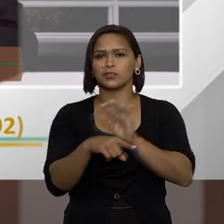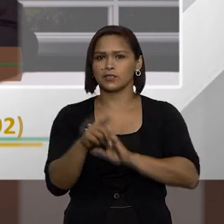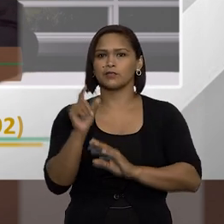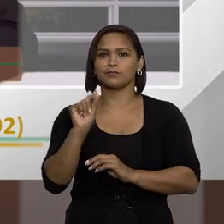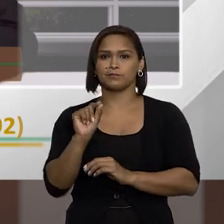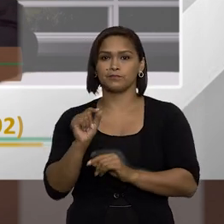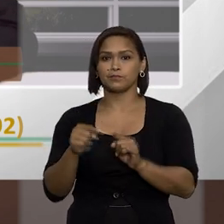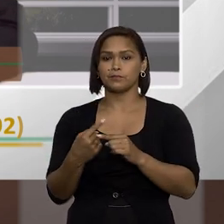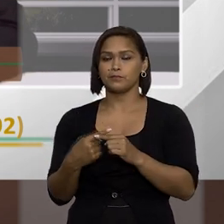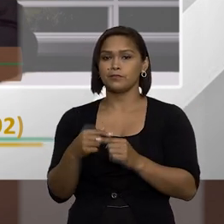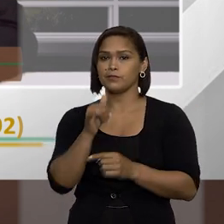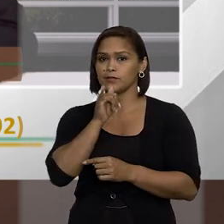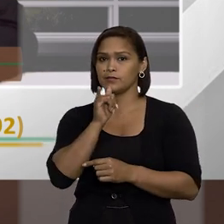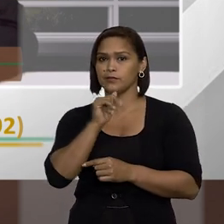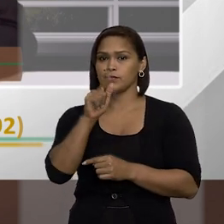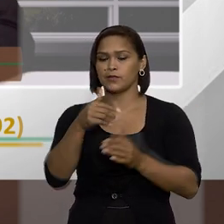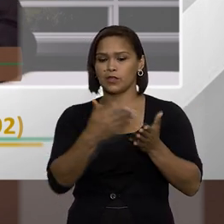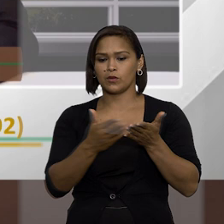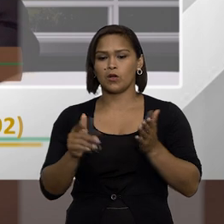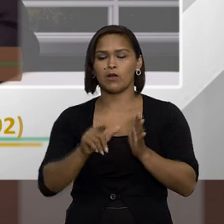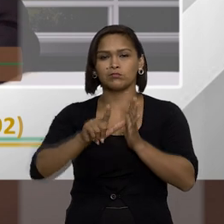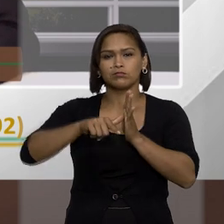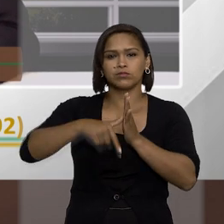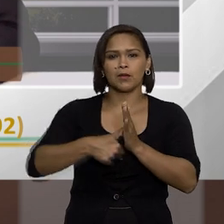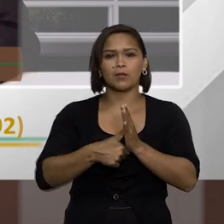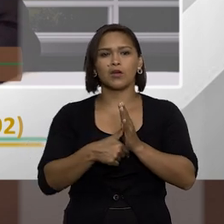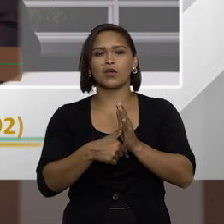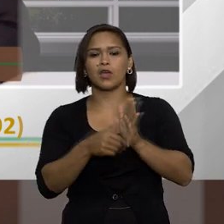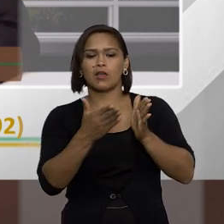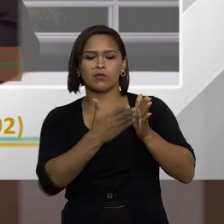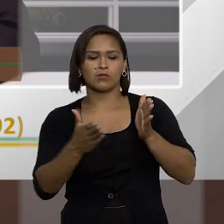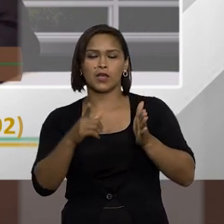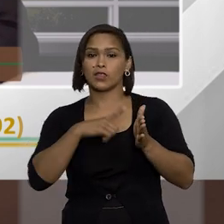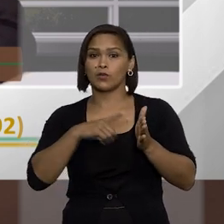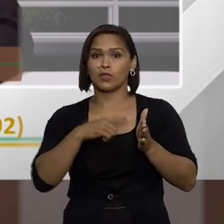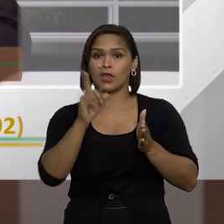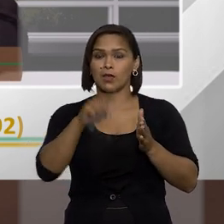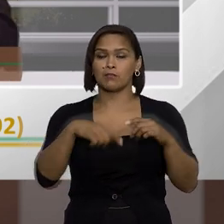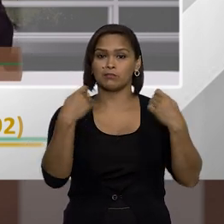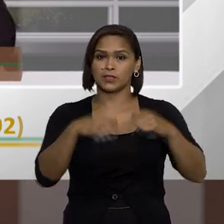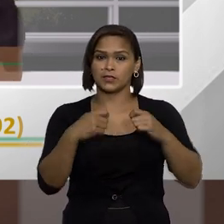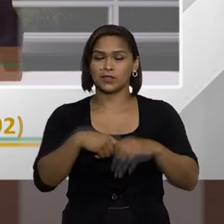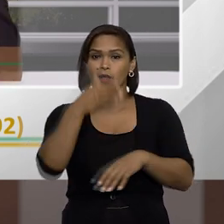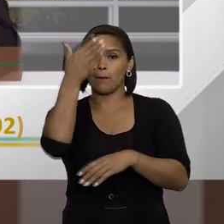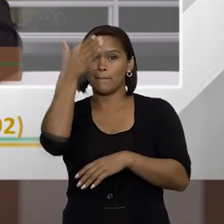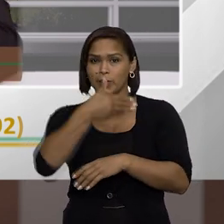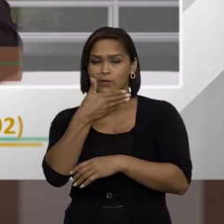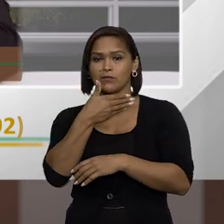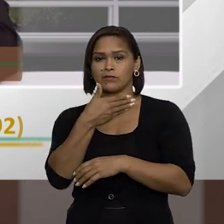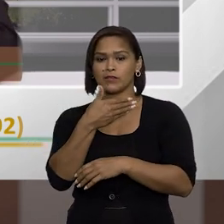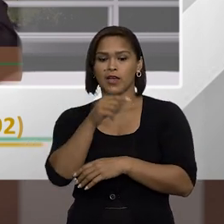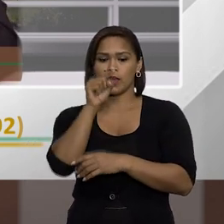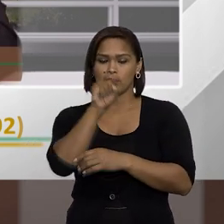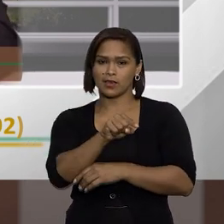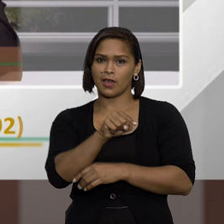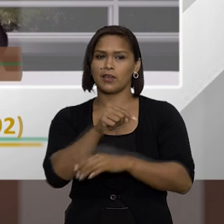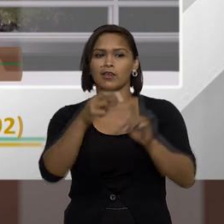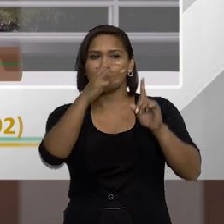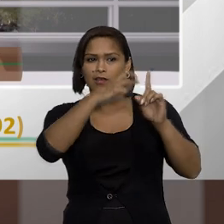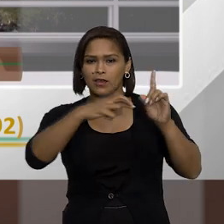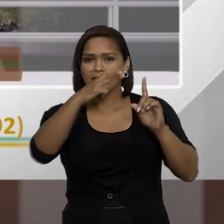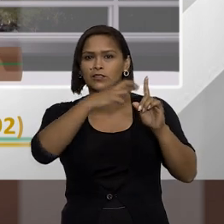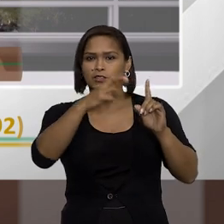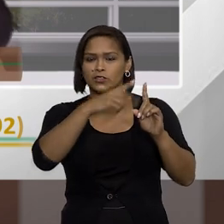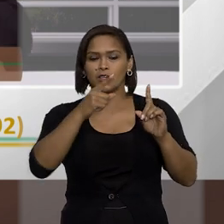isso porque por exemplo o perigo da demora não seria mais presumido nós precisaríamos comprovar que aquele